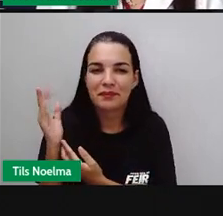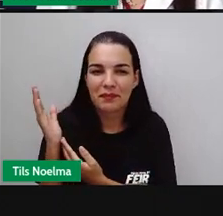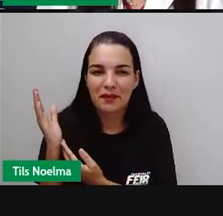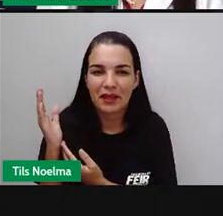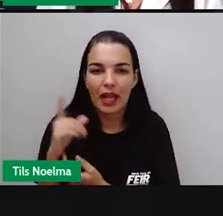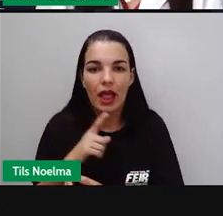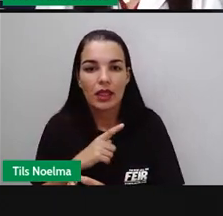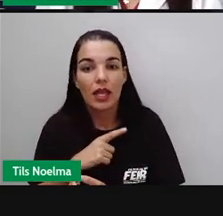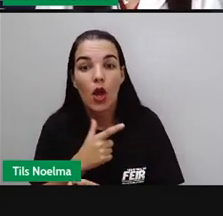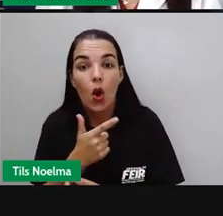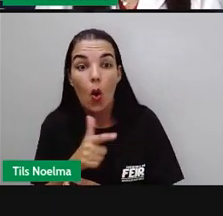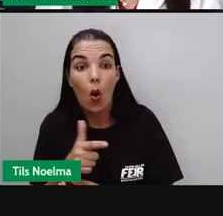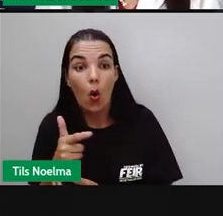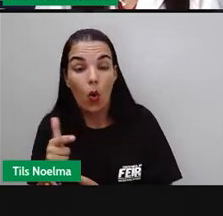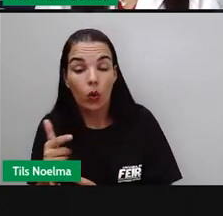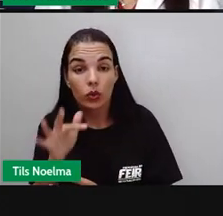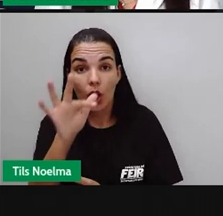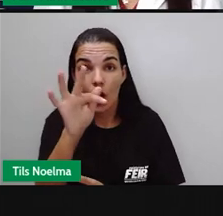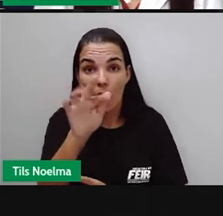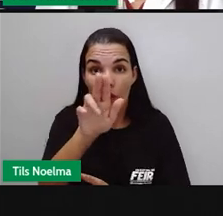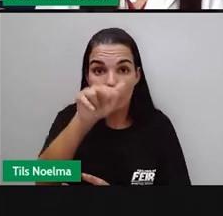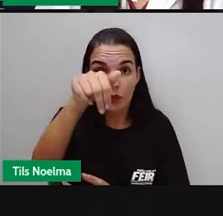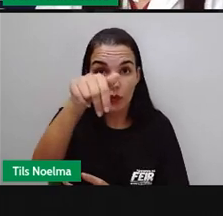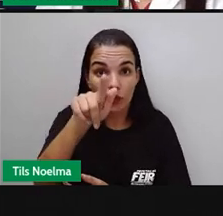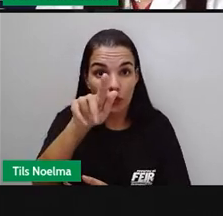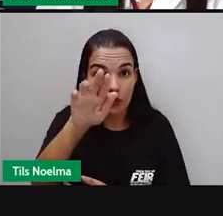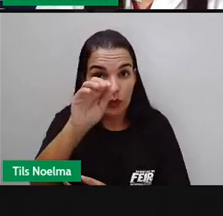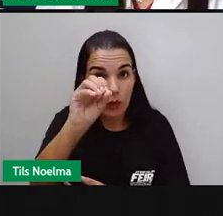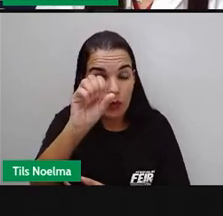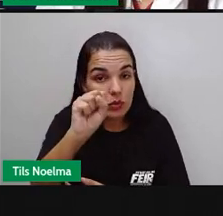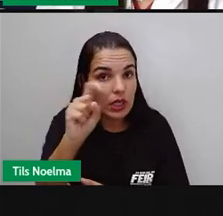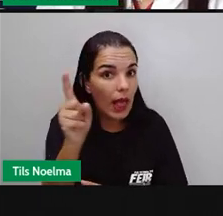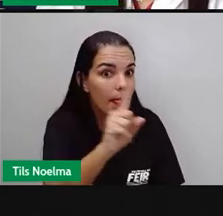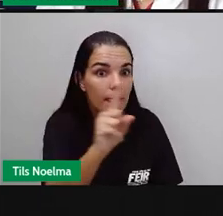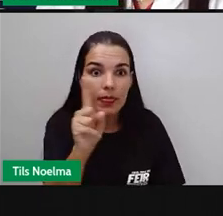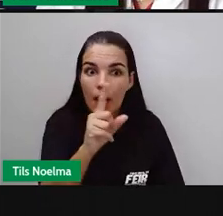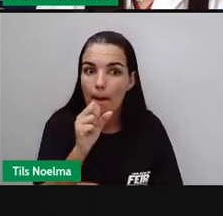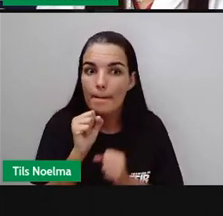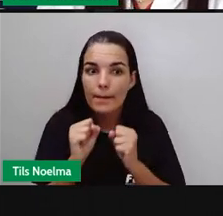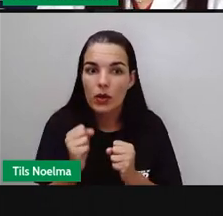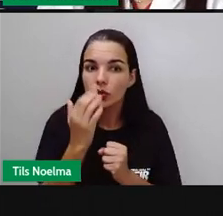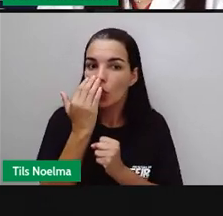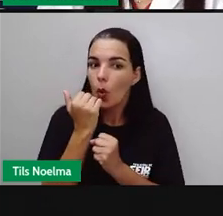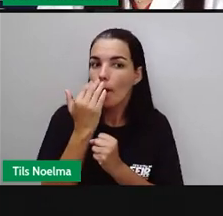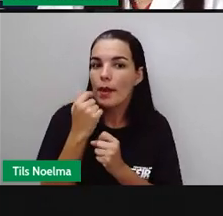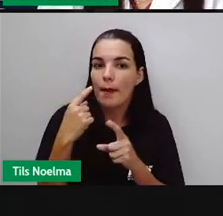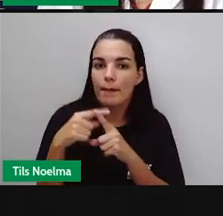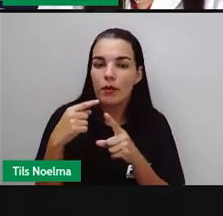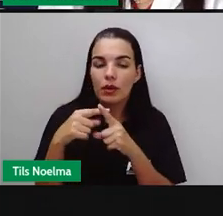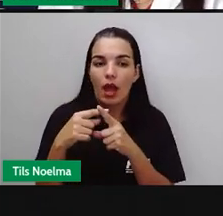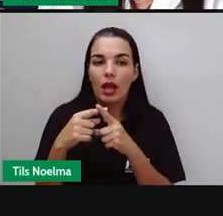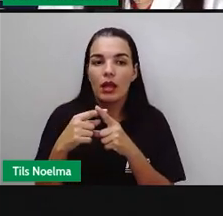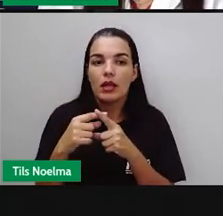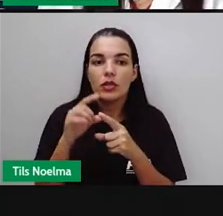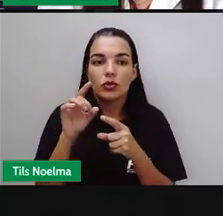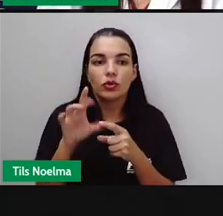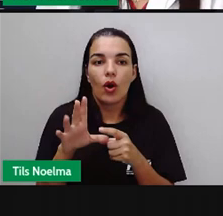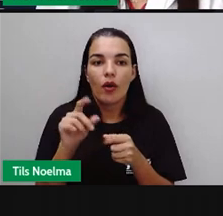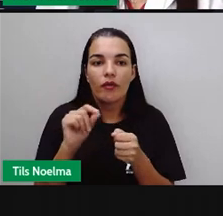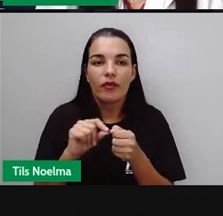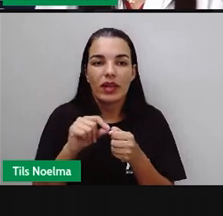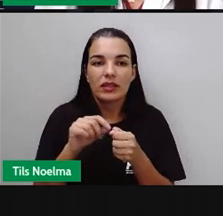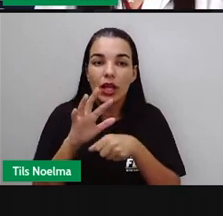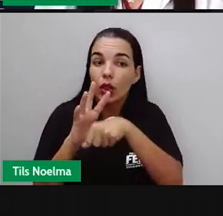fungos que eles são causadores de doenças. Nós temos fungos que eles participam aí na decomposição da matéria orgânica.